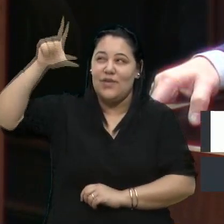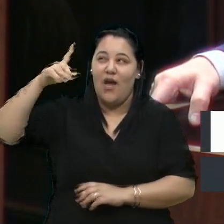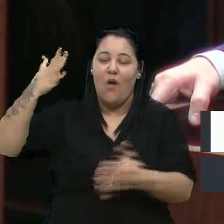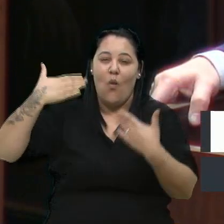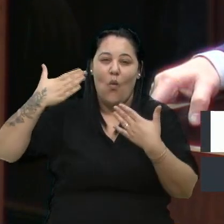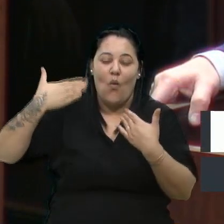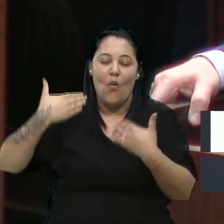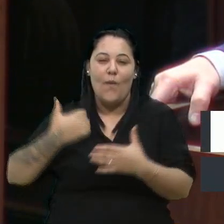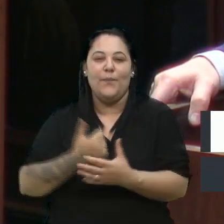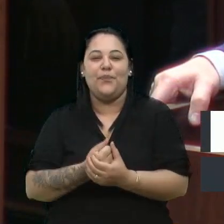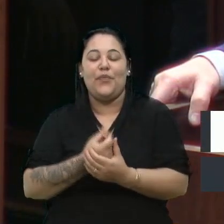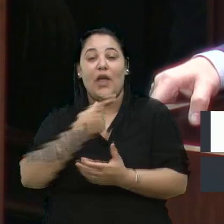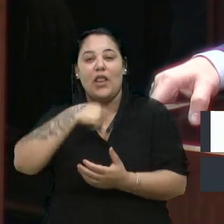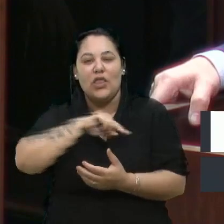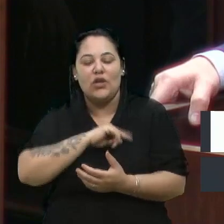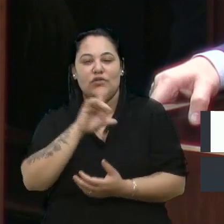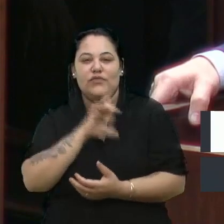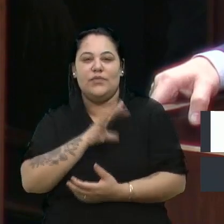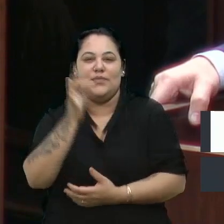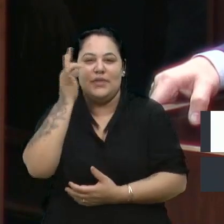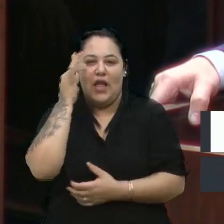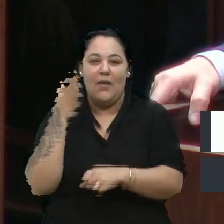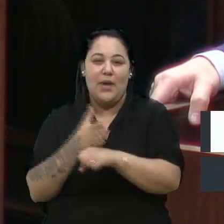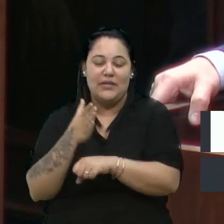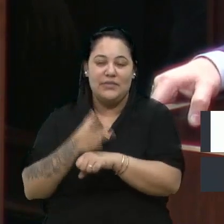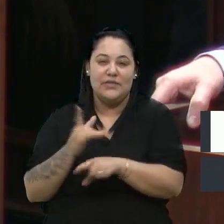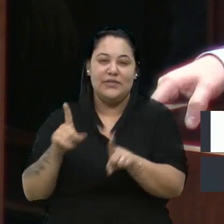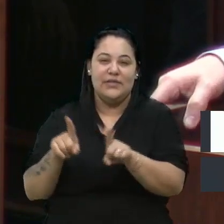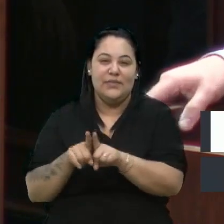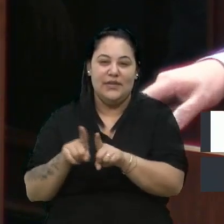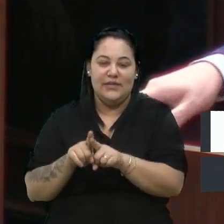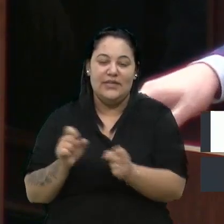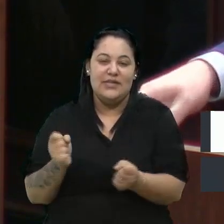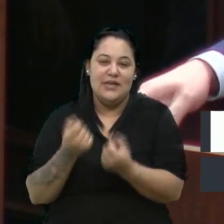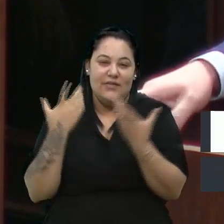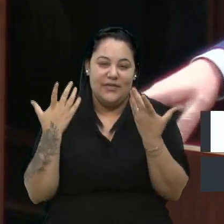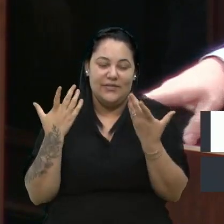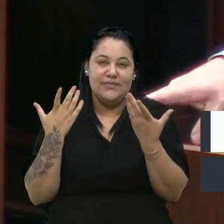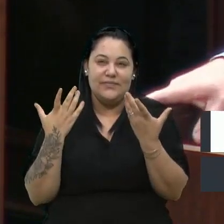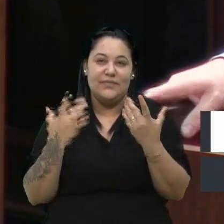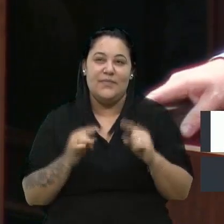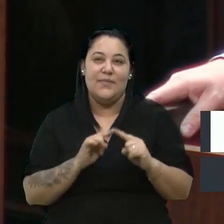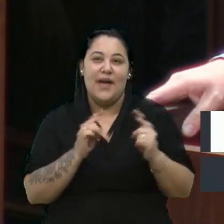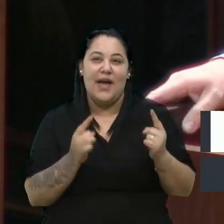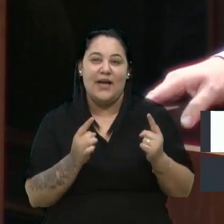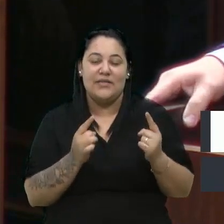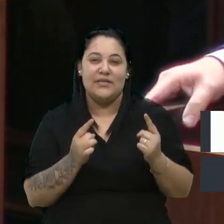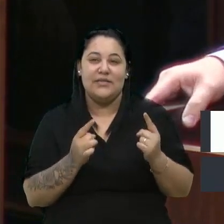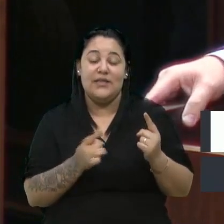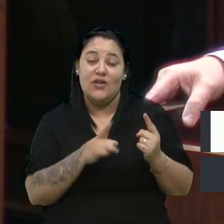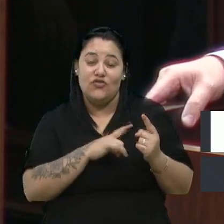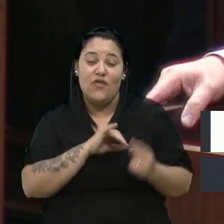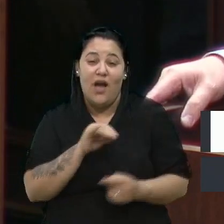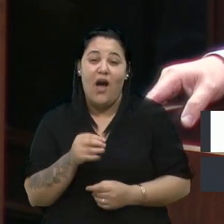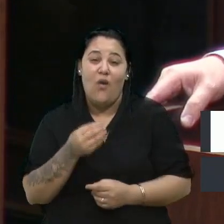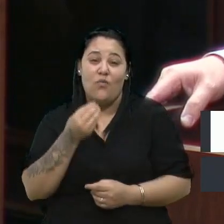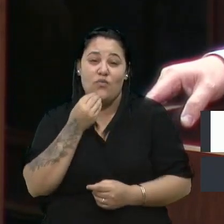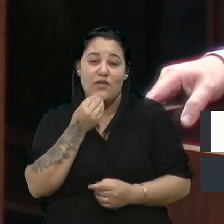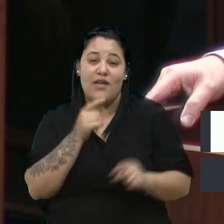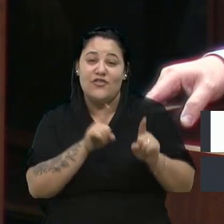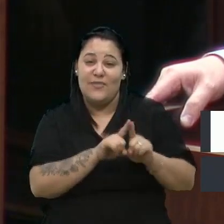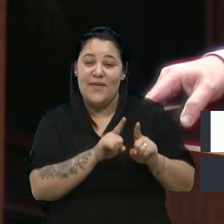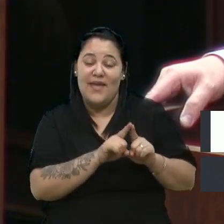nós estivemos lá presentes, participando deste evento, mas tive a oportunidade também de ali